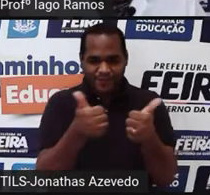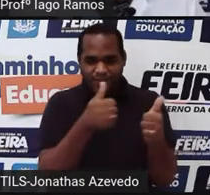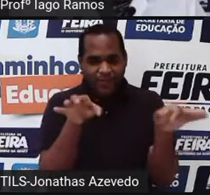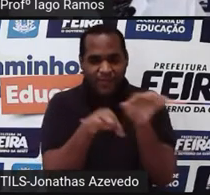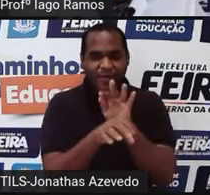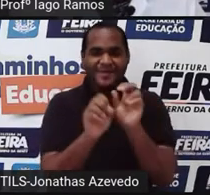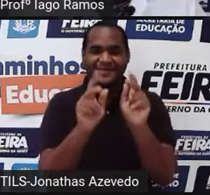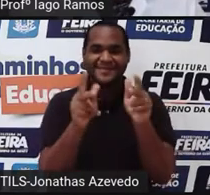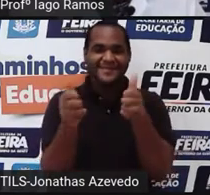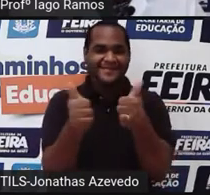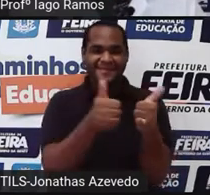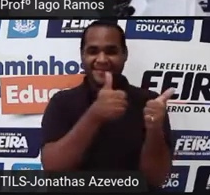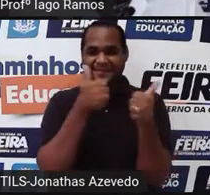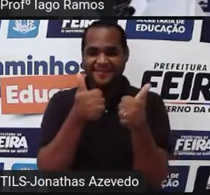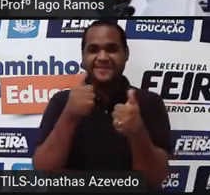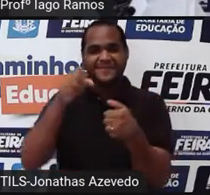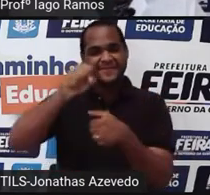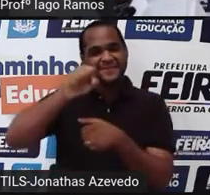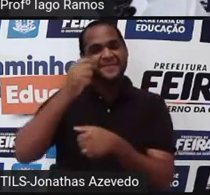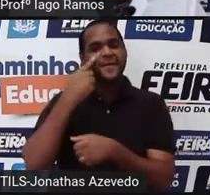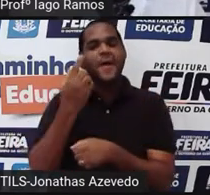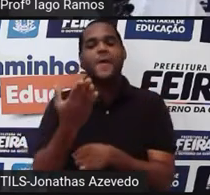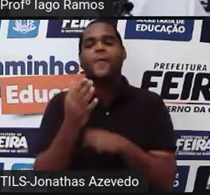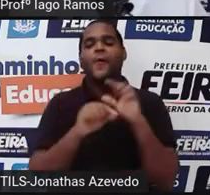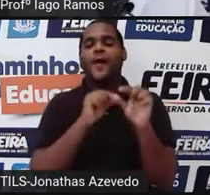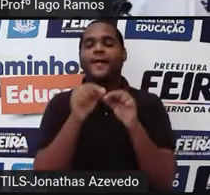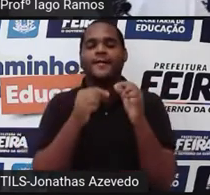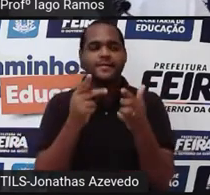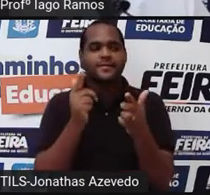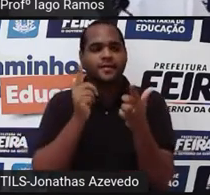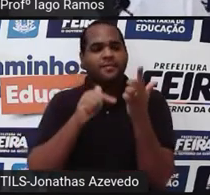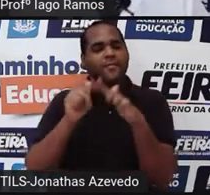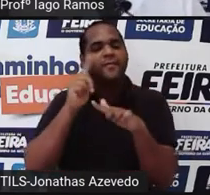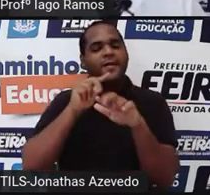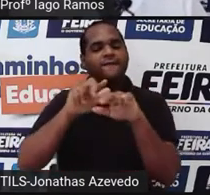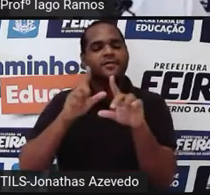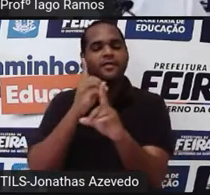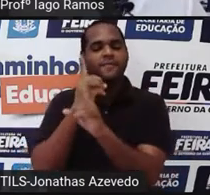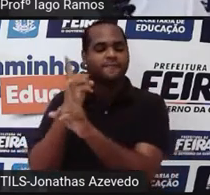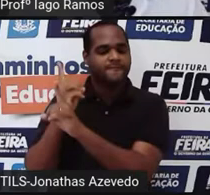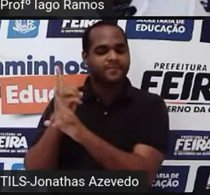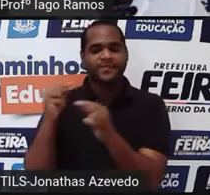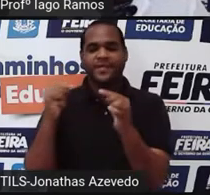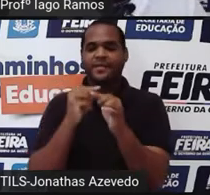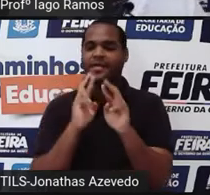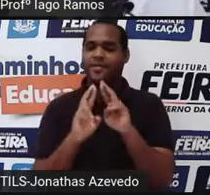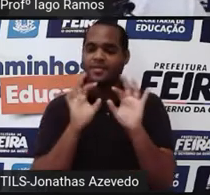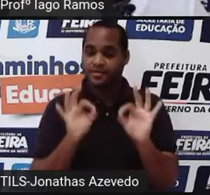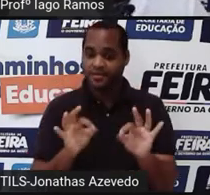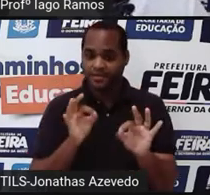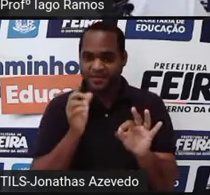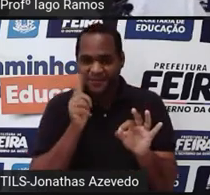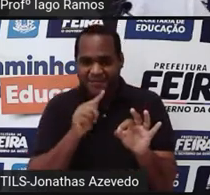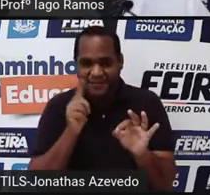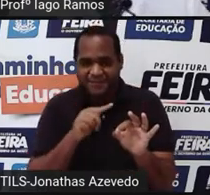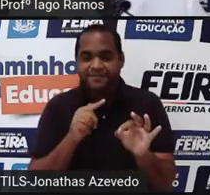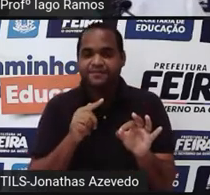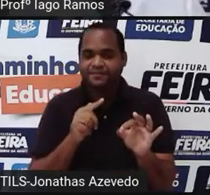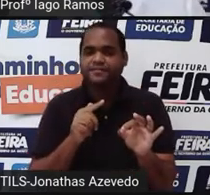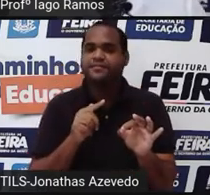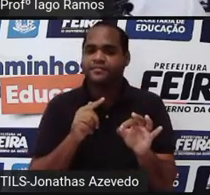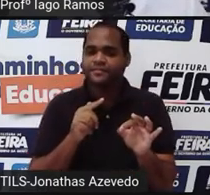Prontinho, é isso aí. E aí, conseguiu encontrar a resposta que diz,